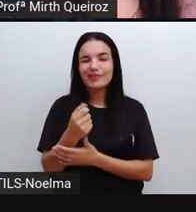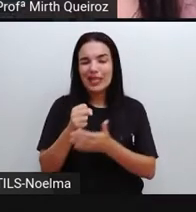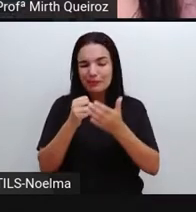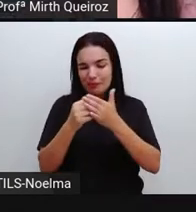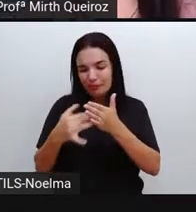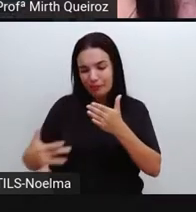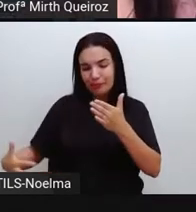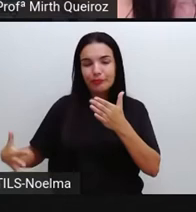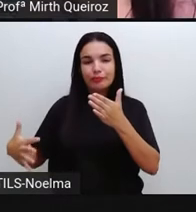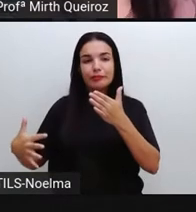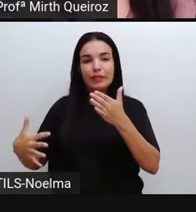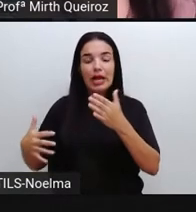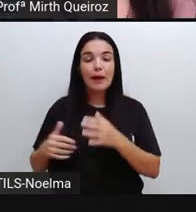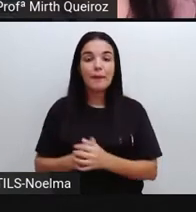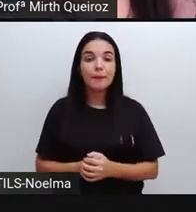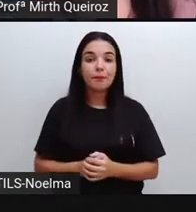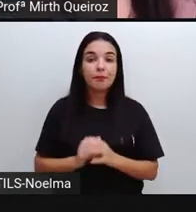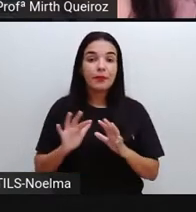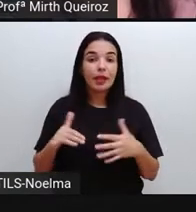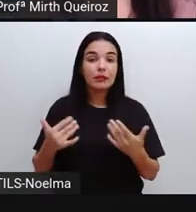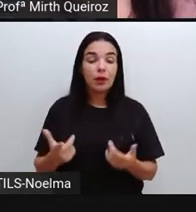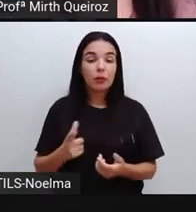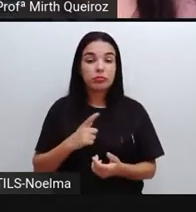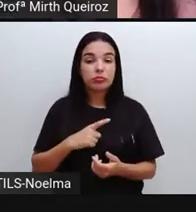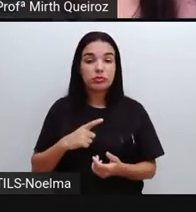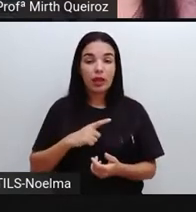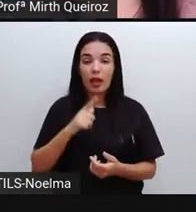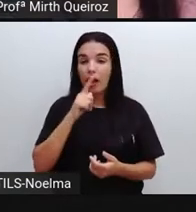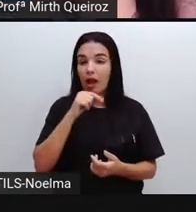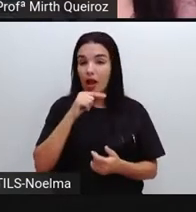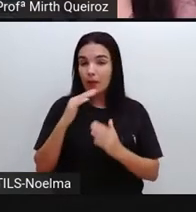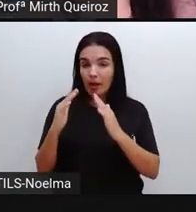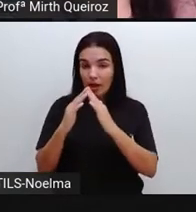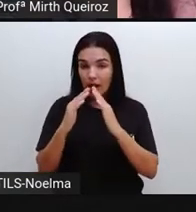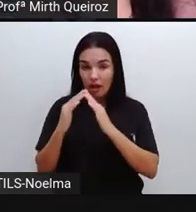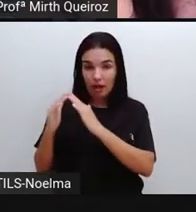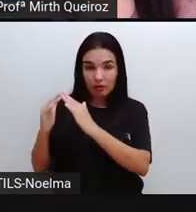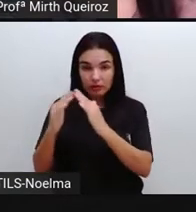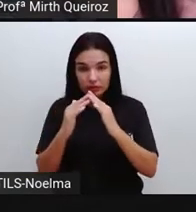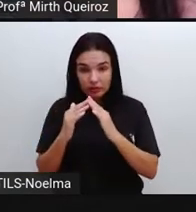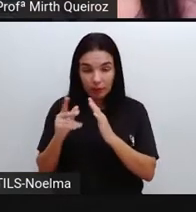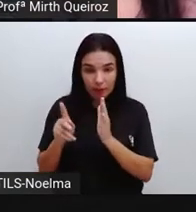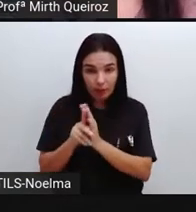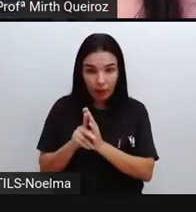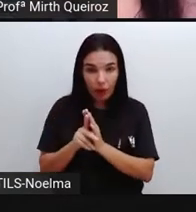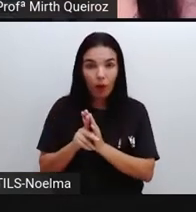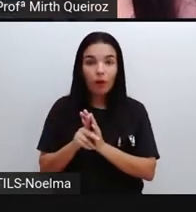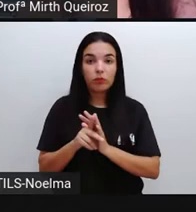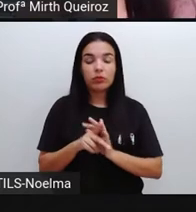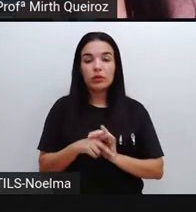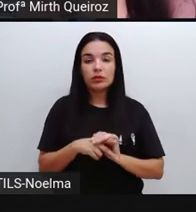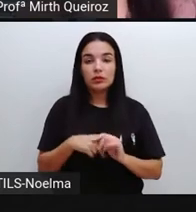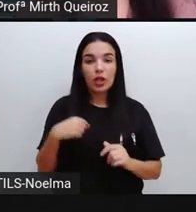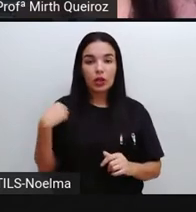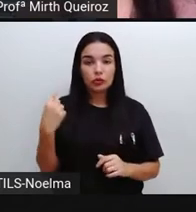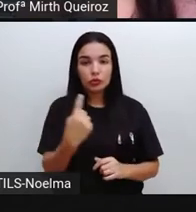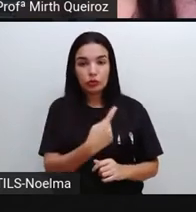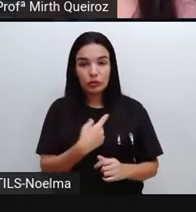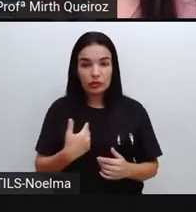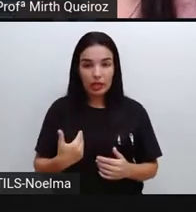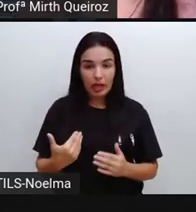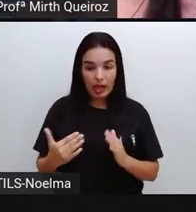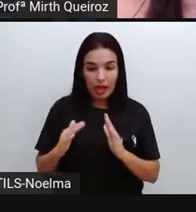E para termos a água na nossa casa, essa água potável, nossas casas serem abastecidas